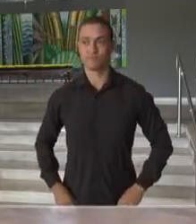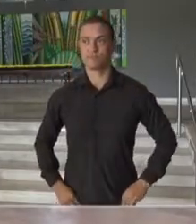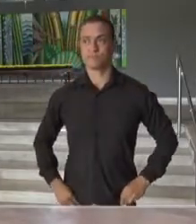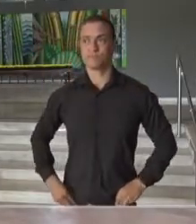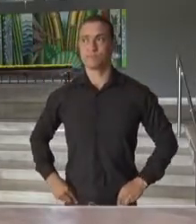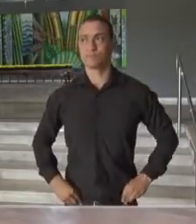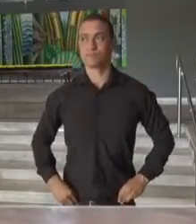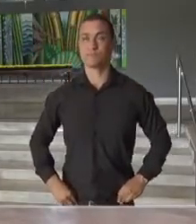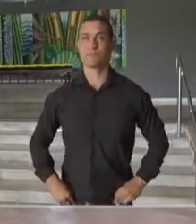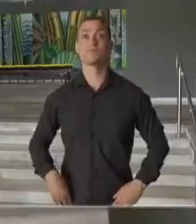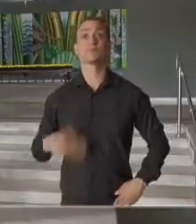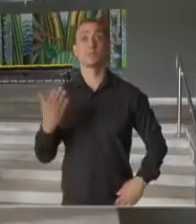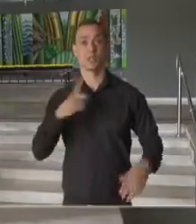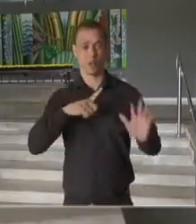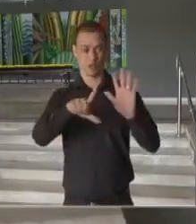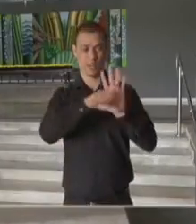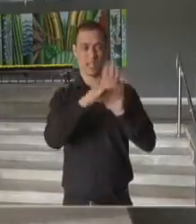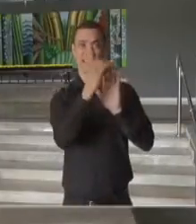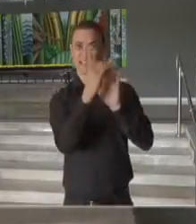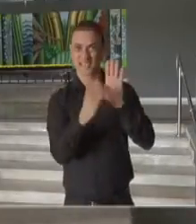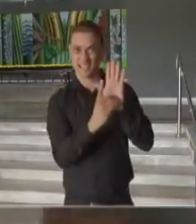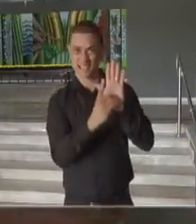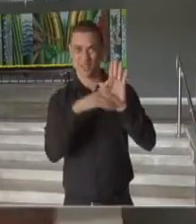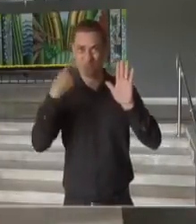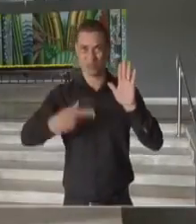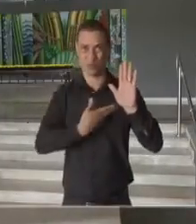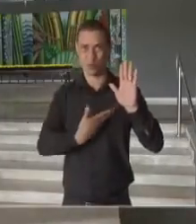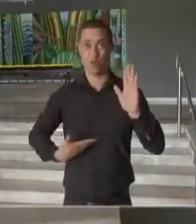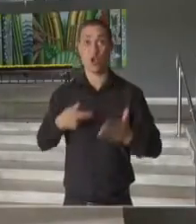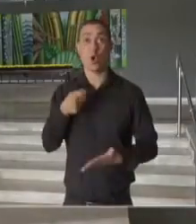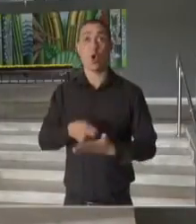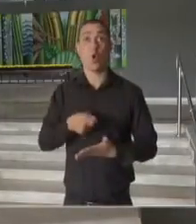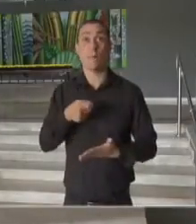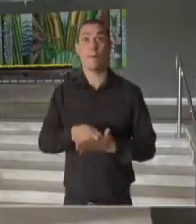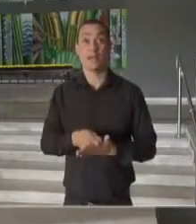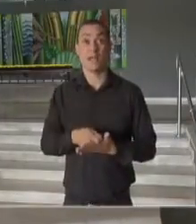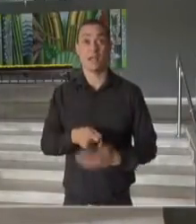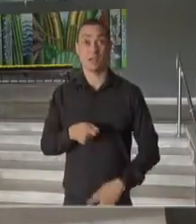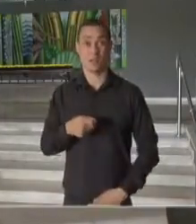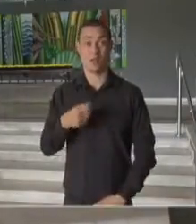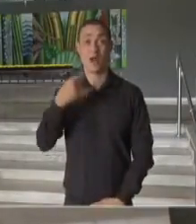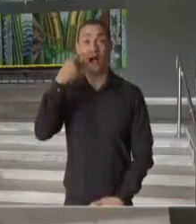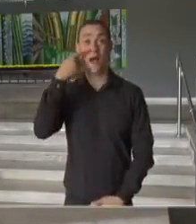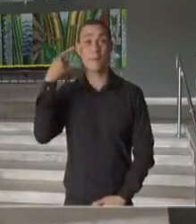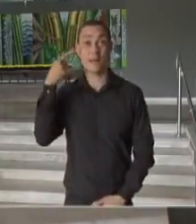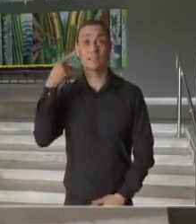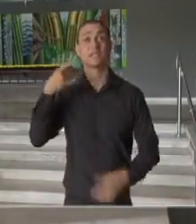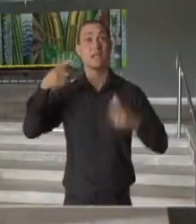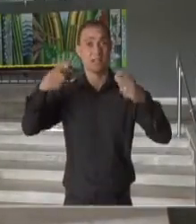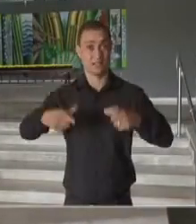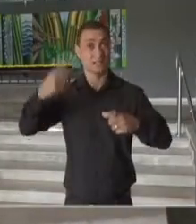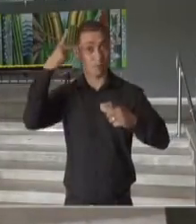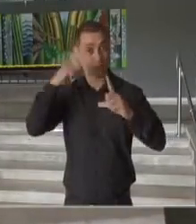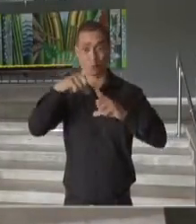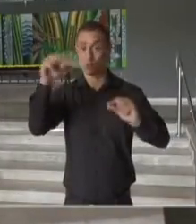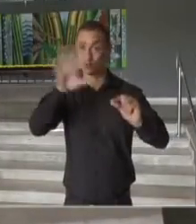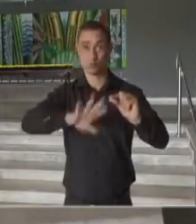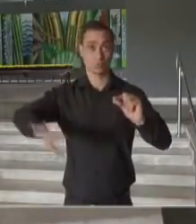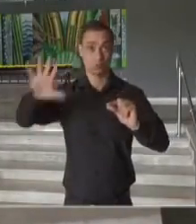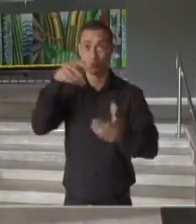Existe um decreto governamental que obriga a utilização das máscaras no Estado de São Paulo